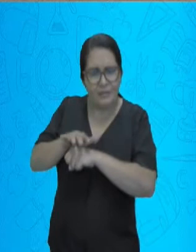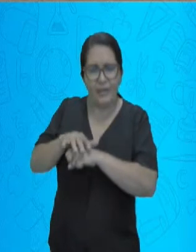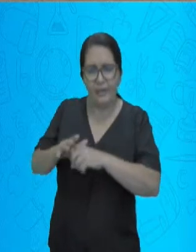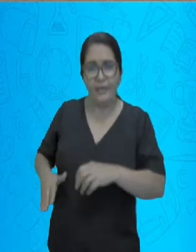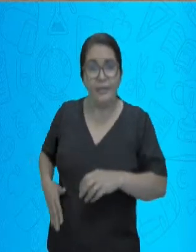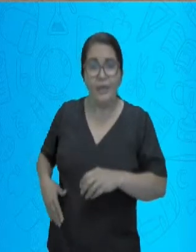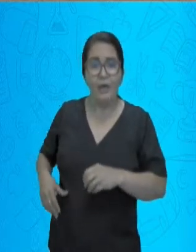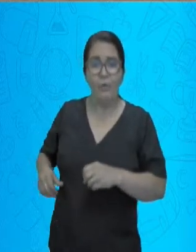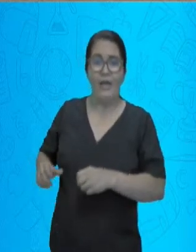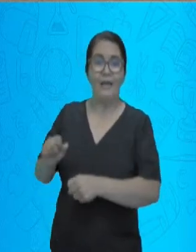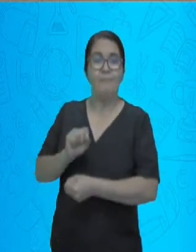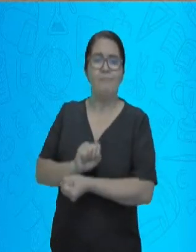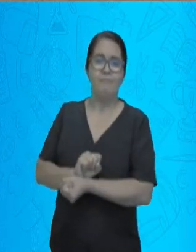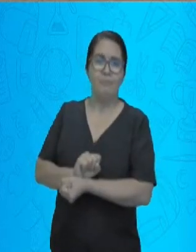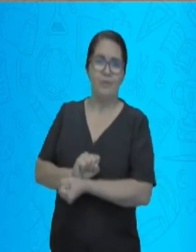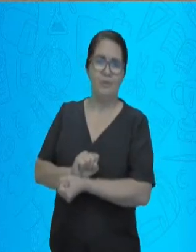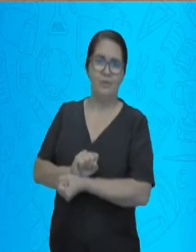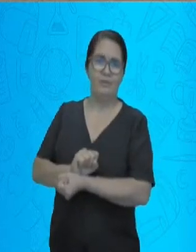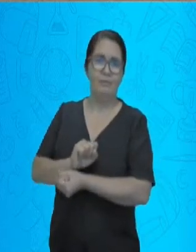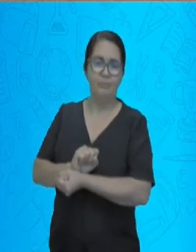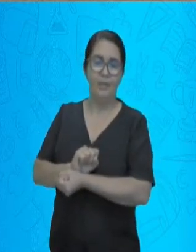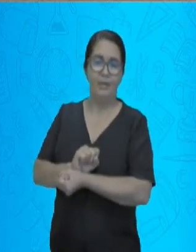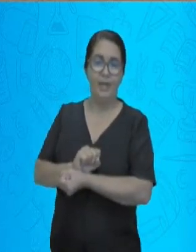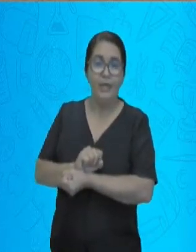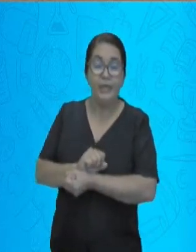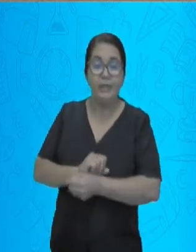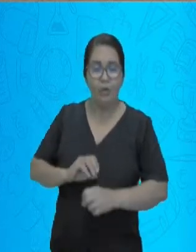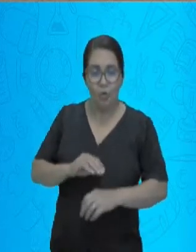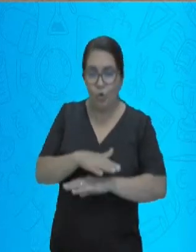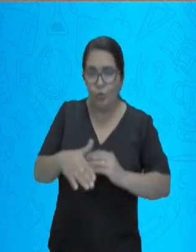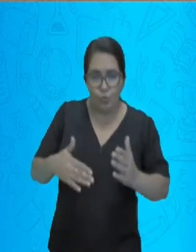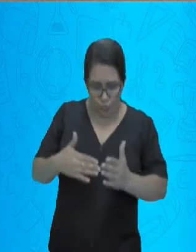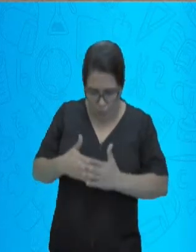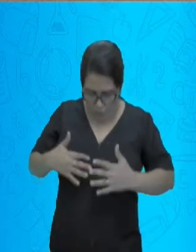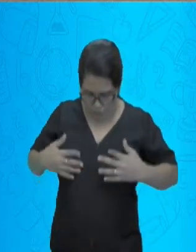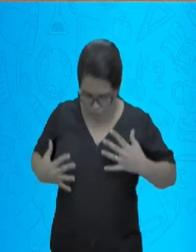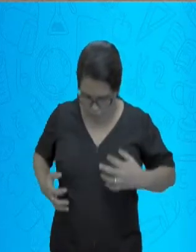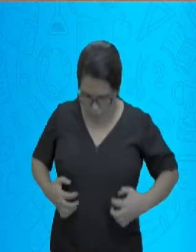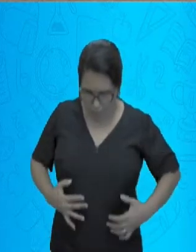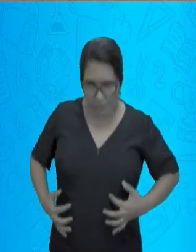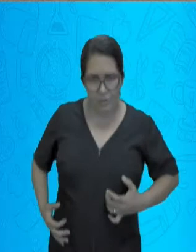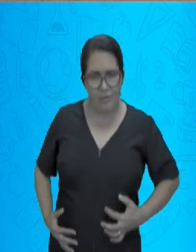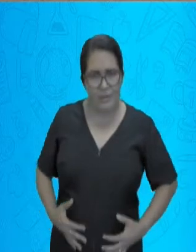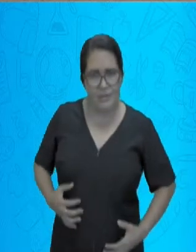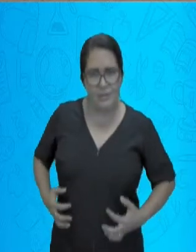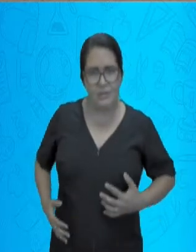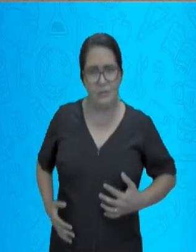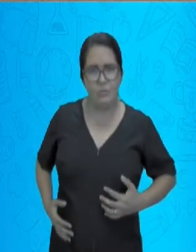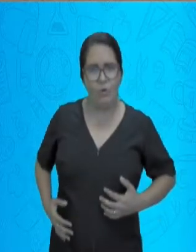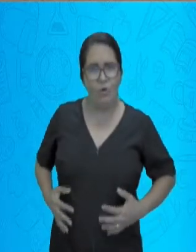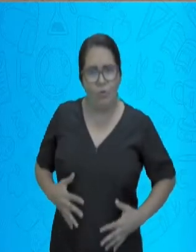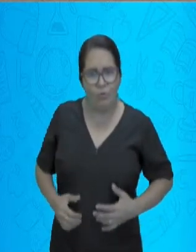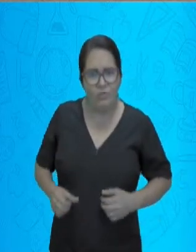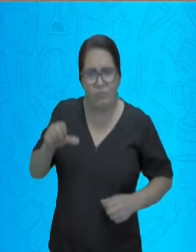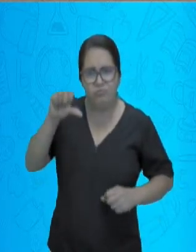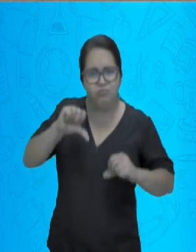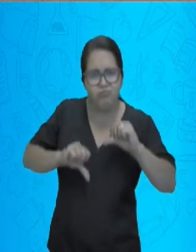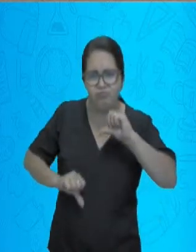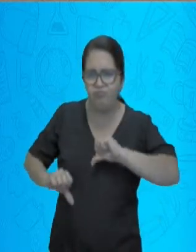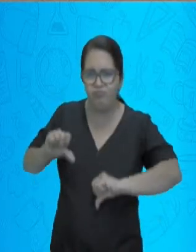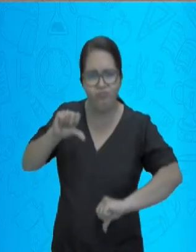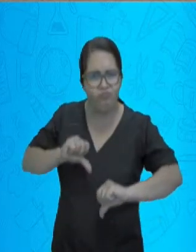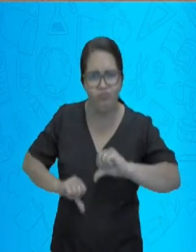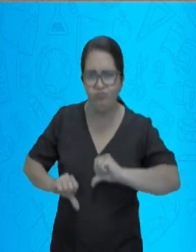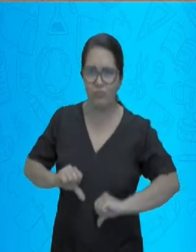também do nosso intestino. Nós temos o fígado, o pâncreas, que são glândulas